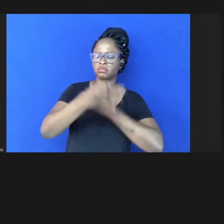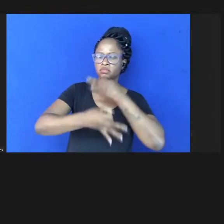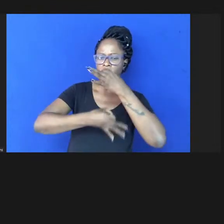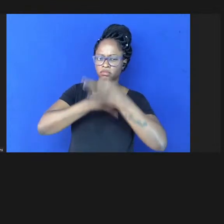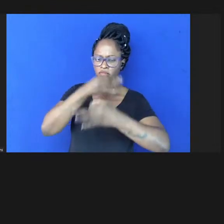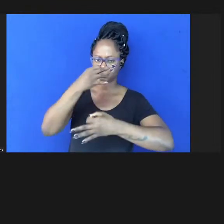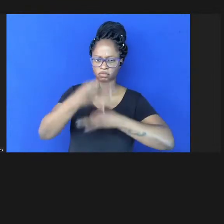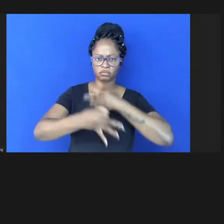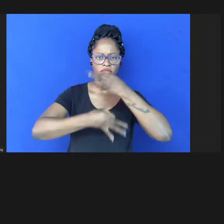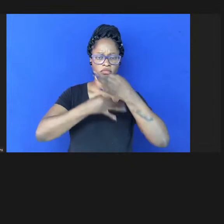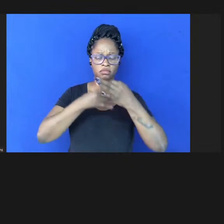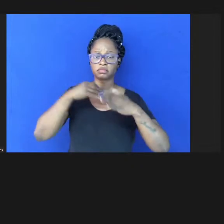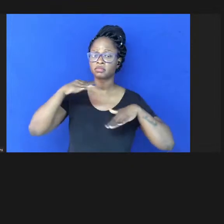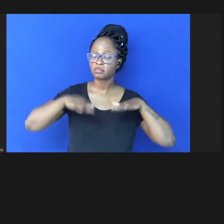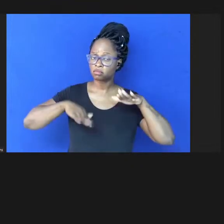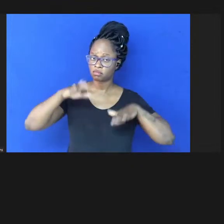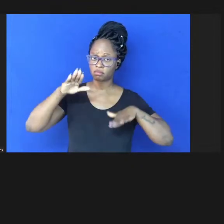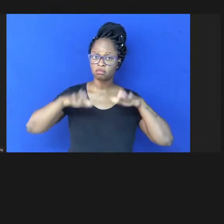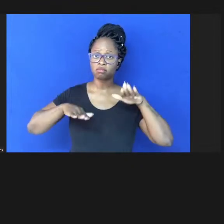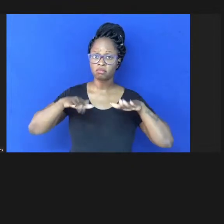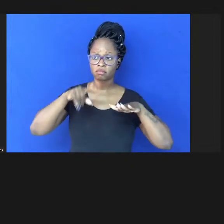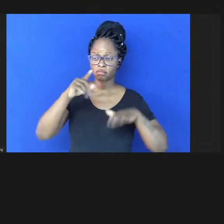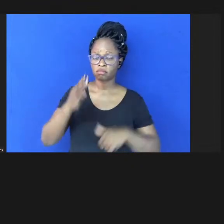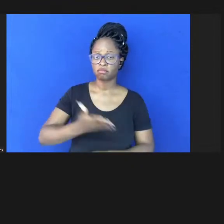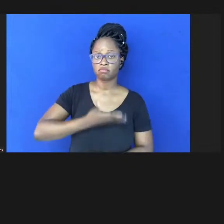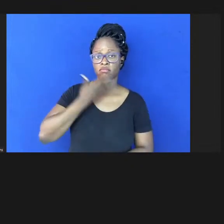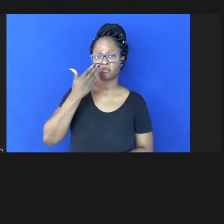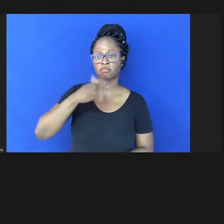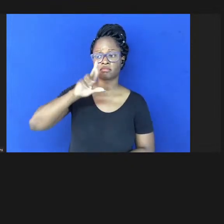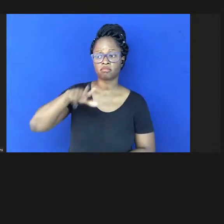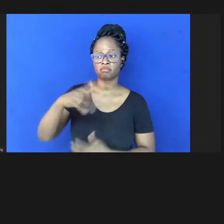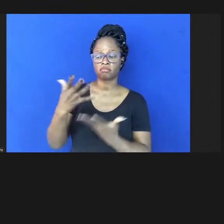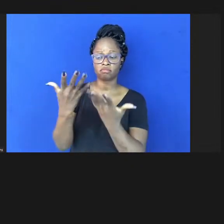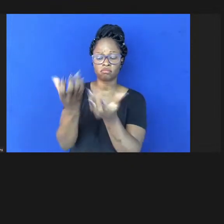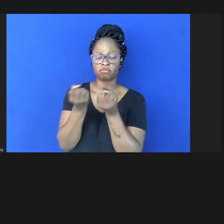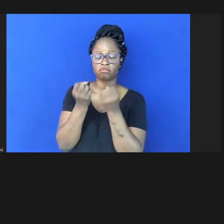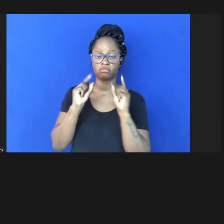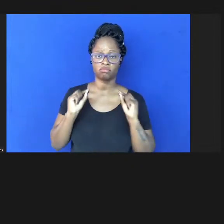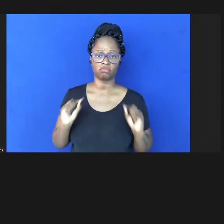talvez seja melhor do que não adotar uma